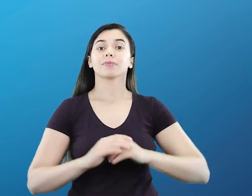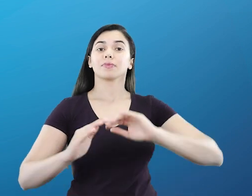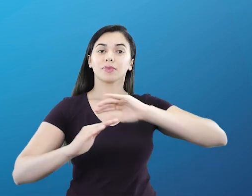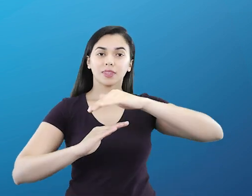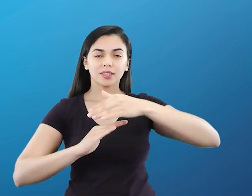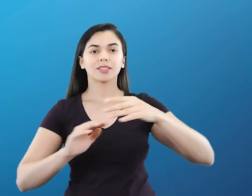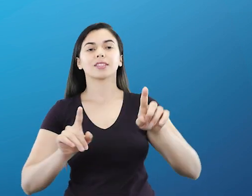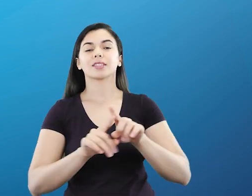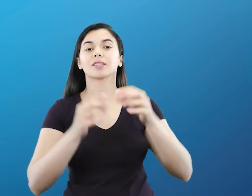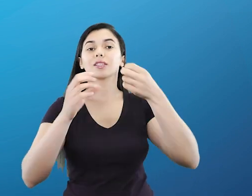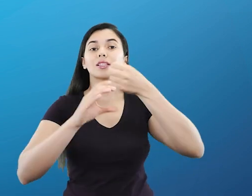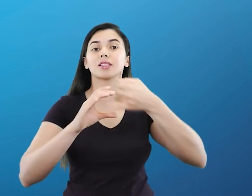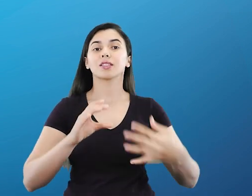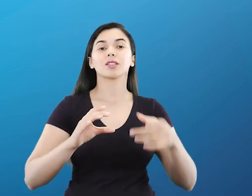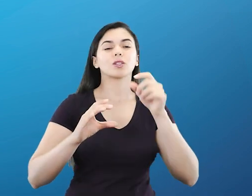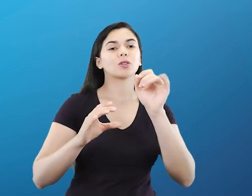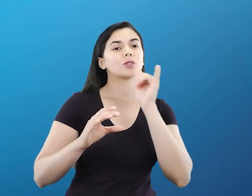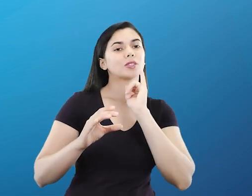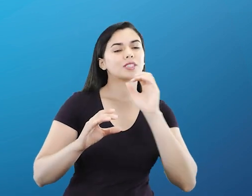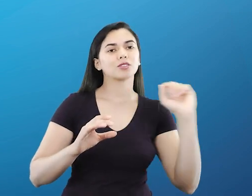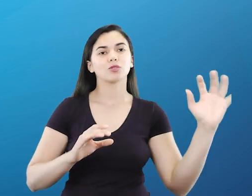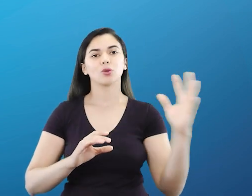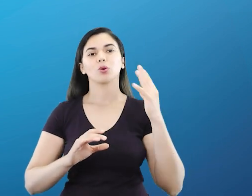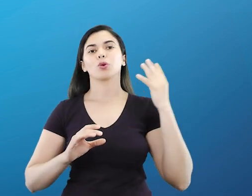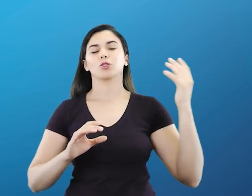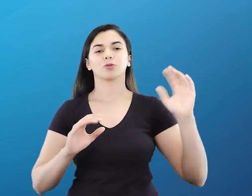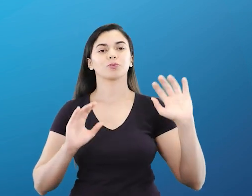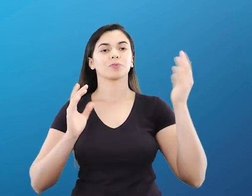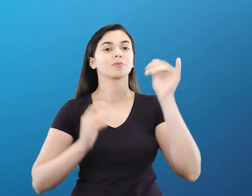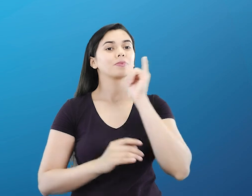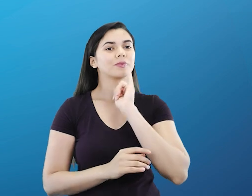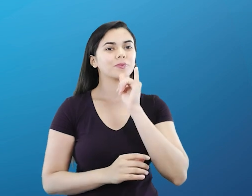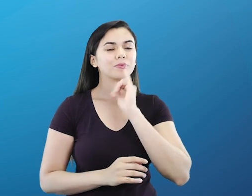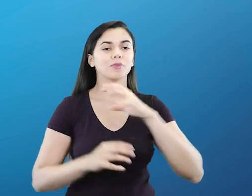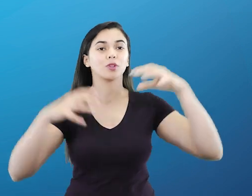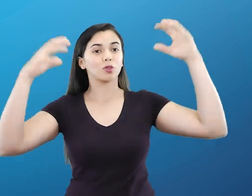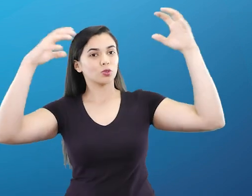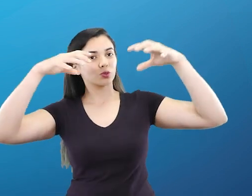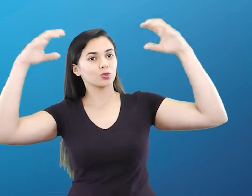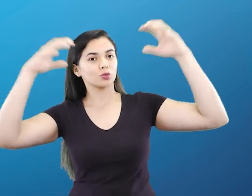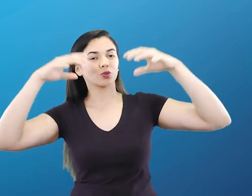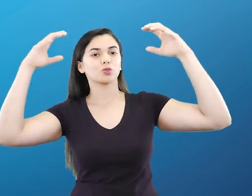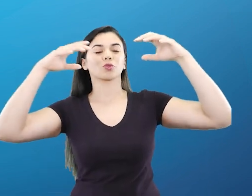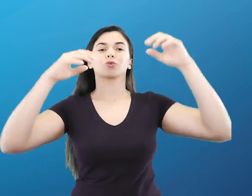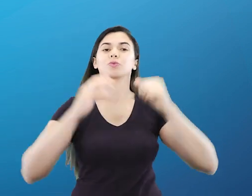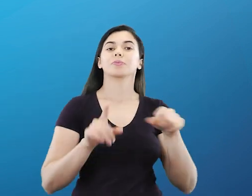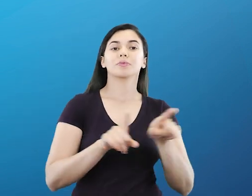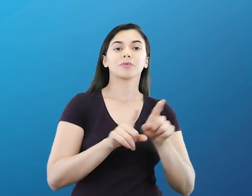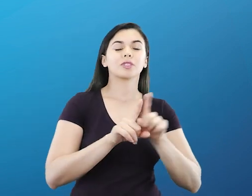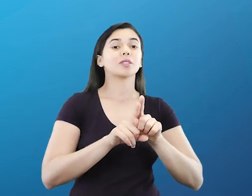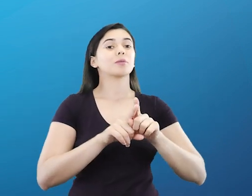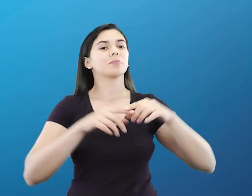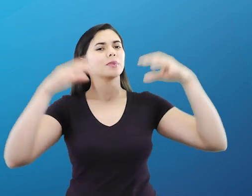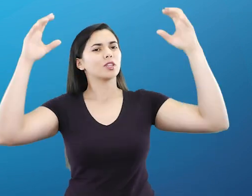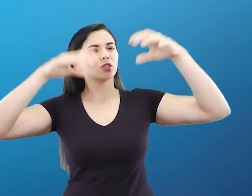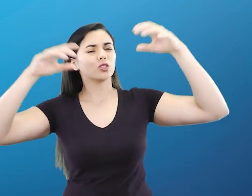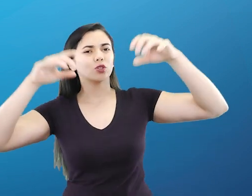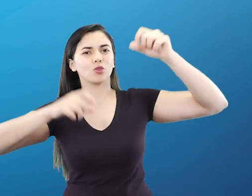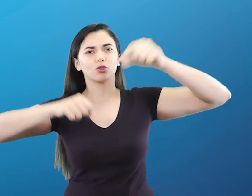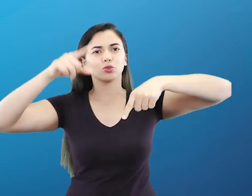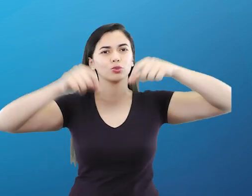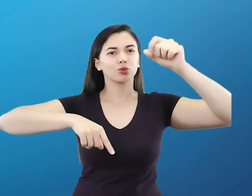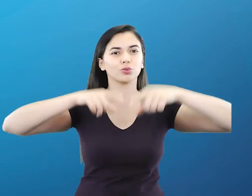é caracterizada pela ocorrência de fenômenos climáticos. Então os fenômenos que nós vemos, chuva, granizo, neve,